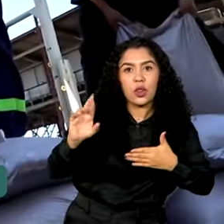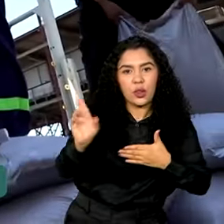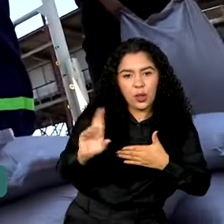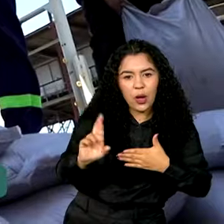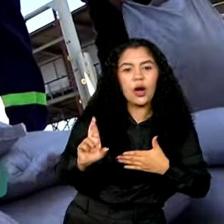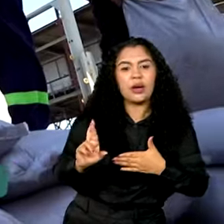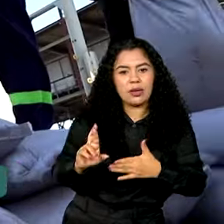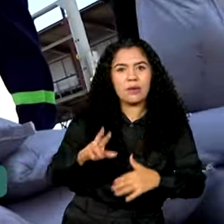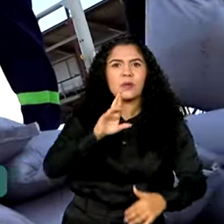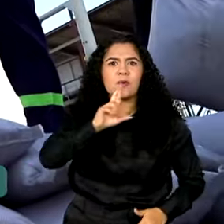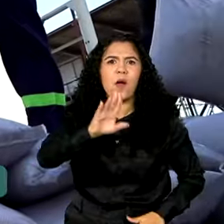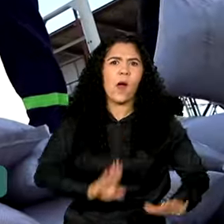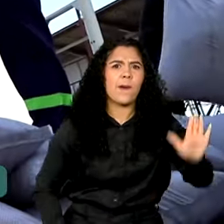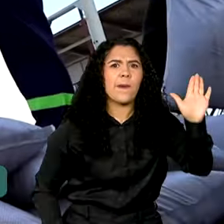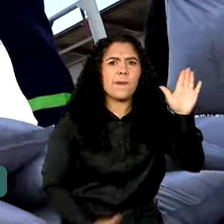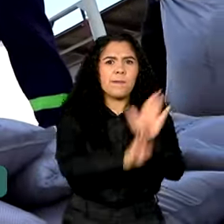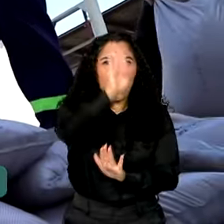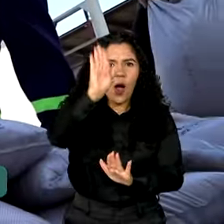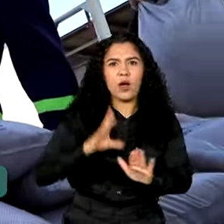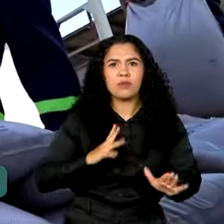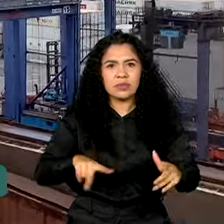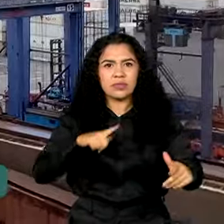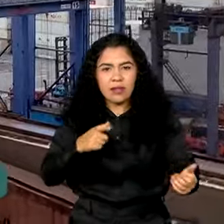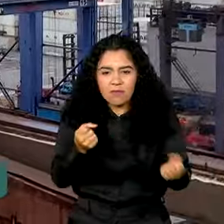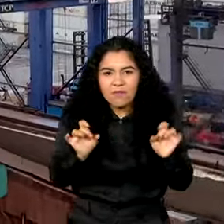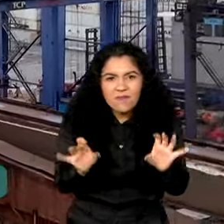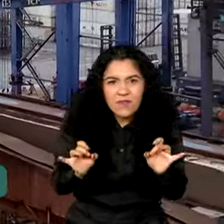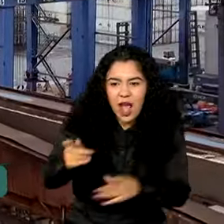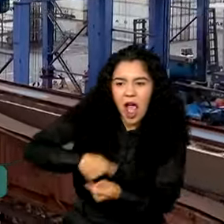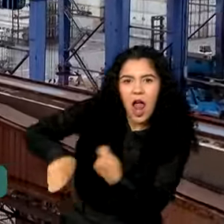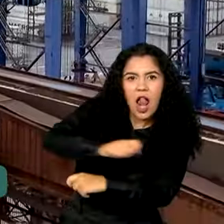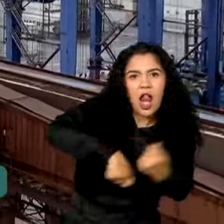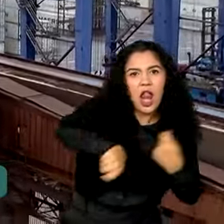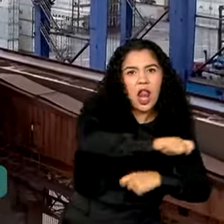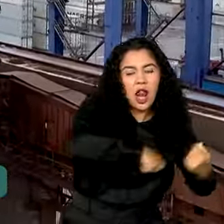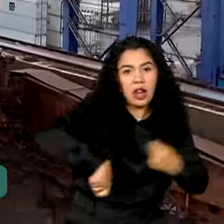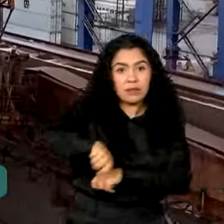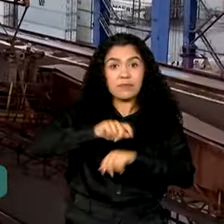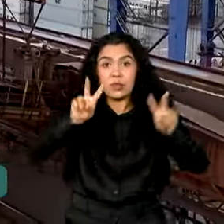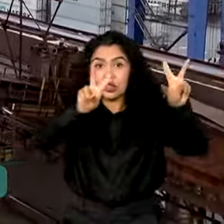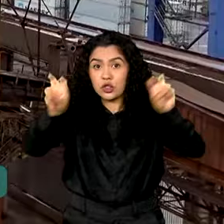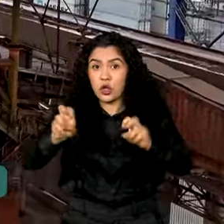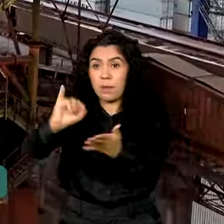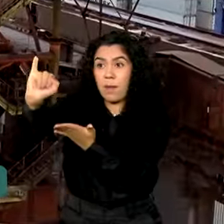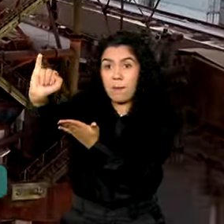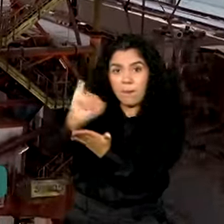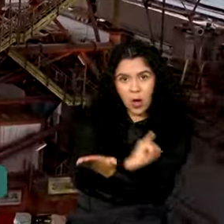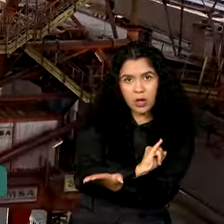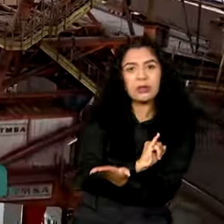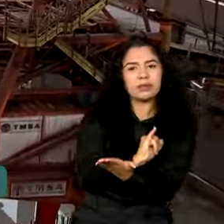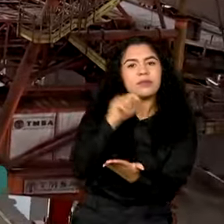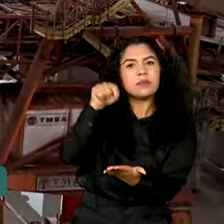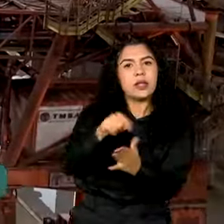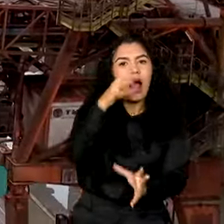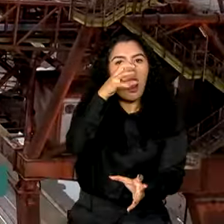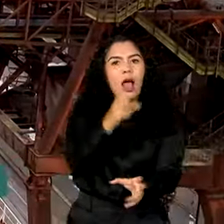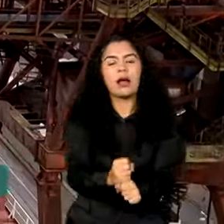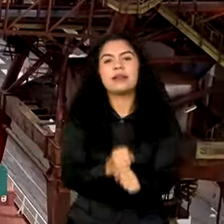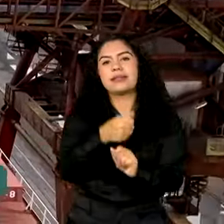recorde para a balança comercial brasileira. Já as importações no período somaram